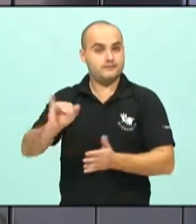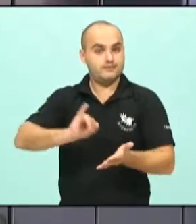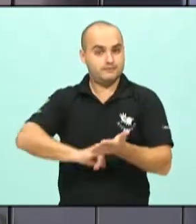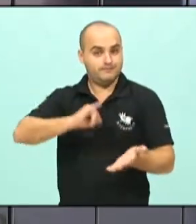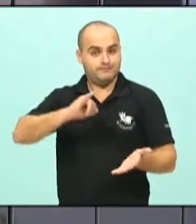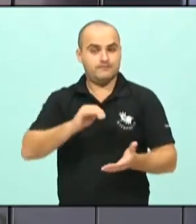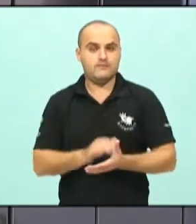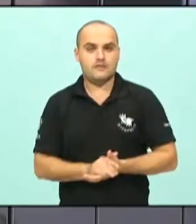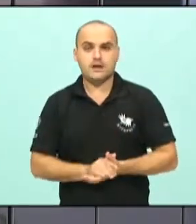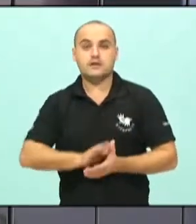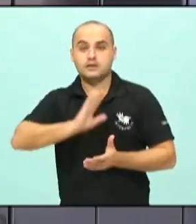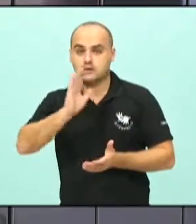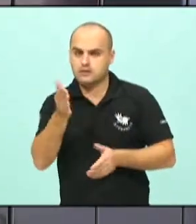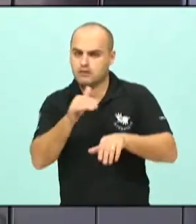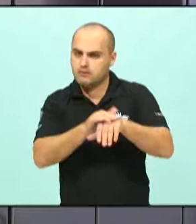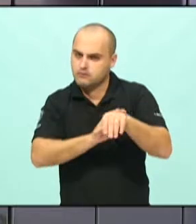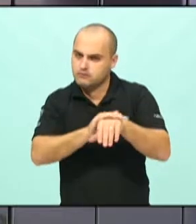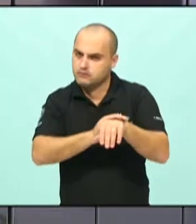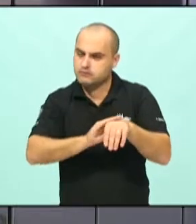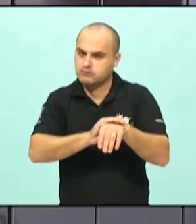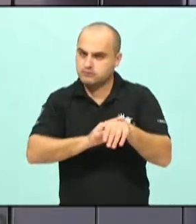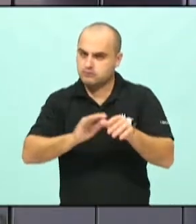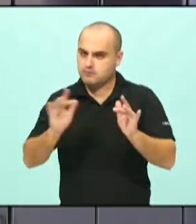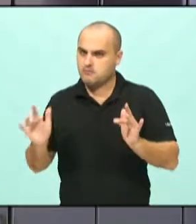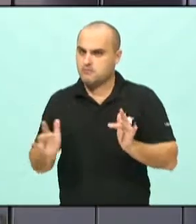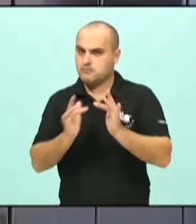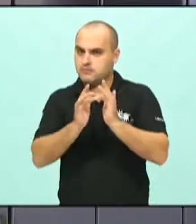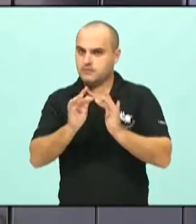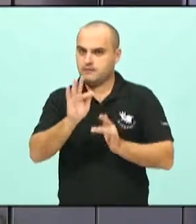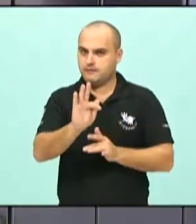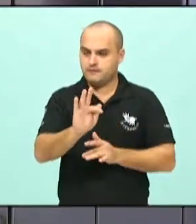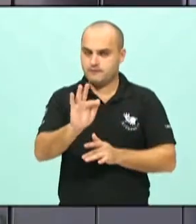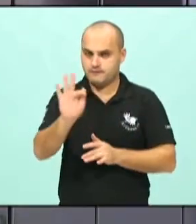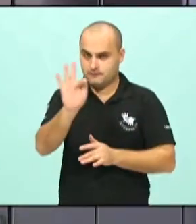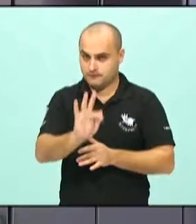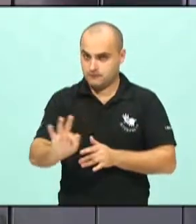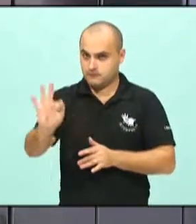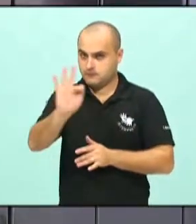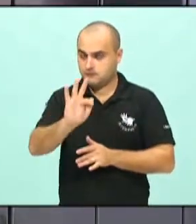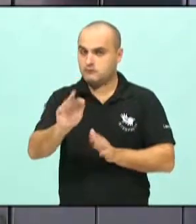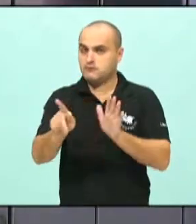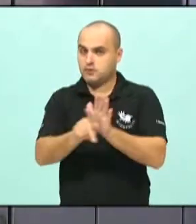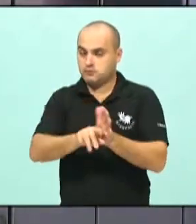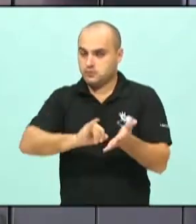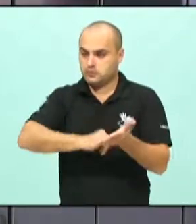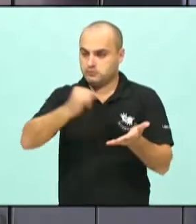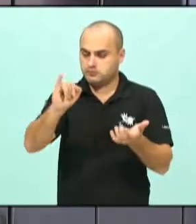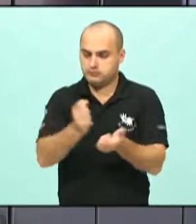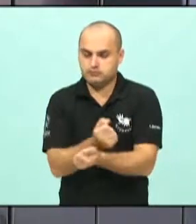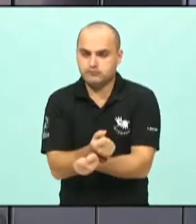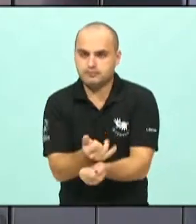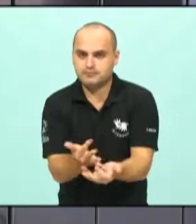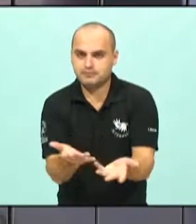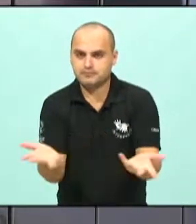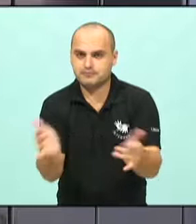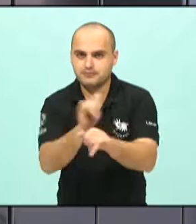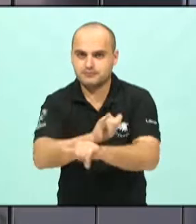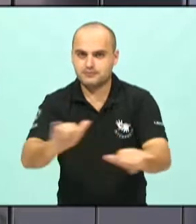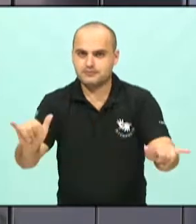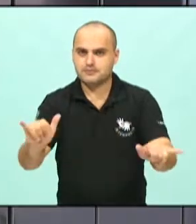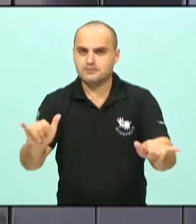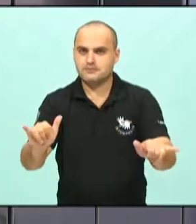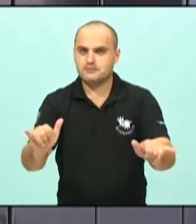rediscutir o pacto federativo, notadamente com relação à distribuição tributária, é preciso ter uma